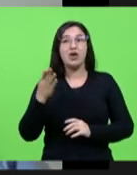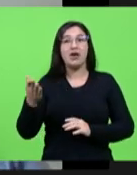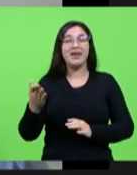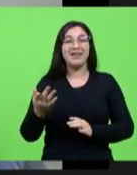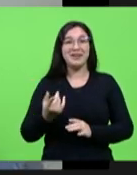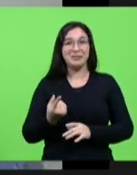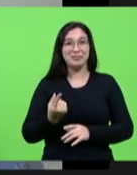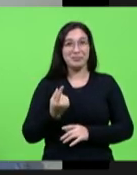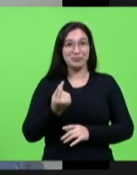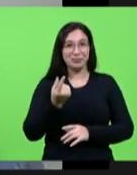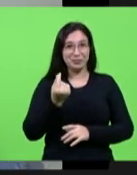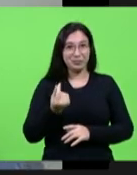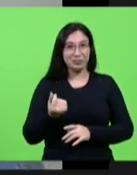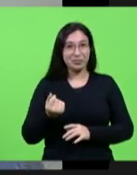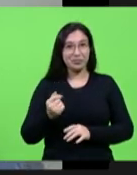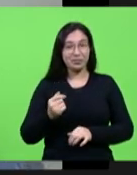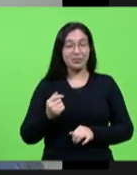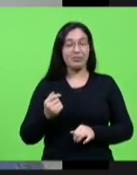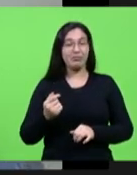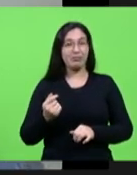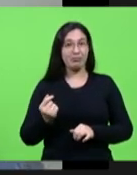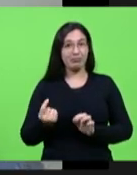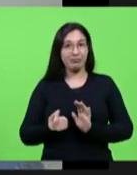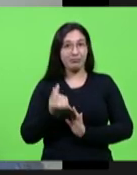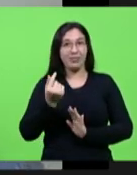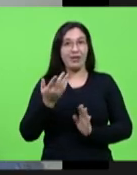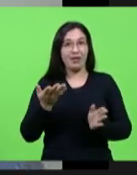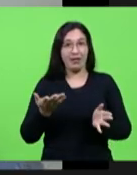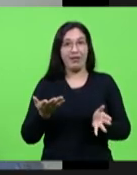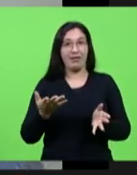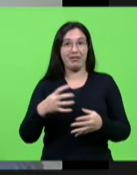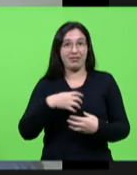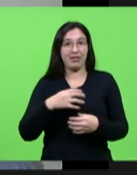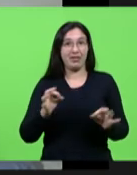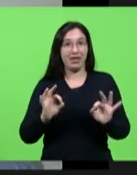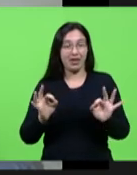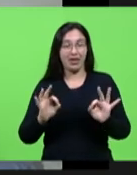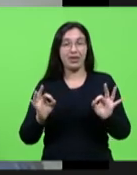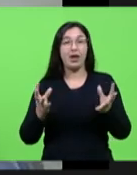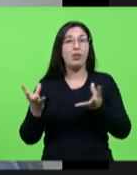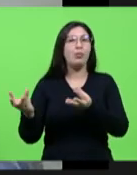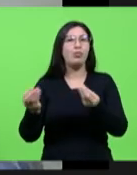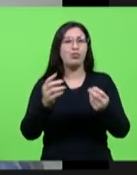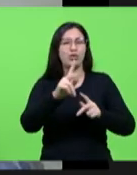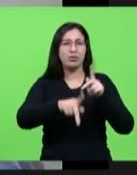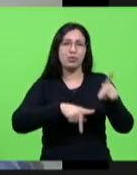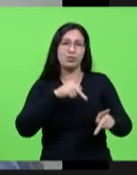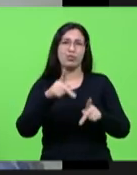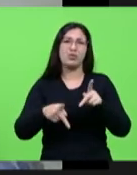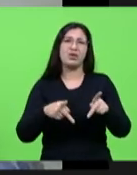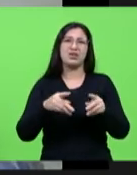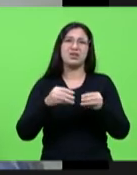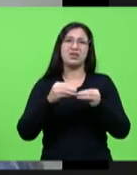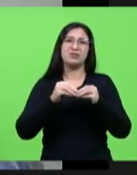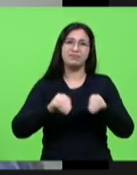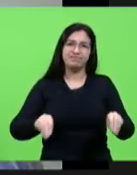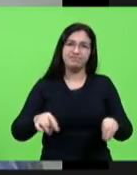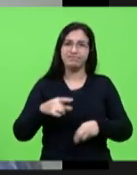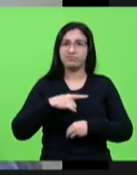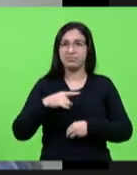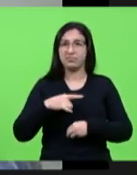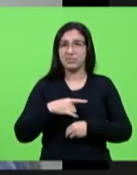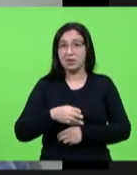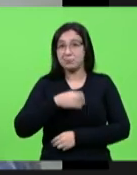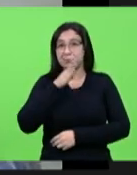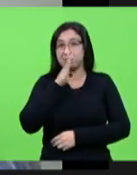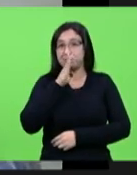restante está sendo altamente afetado por mal algo silencioso e que nada se